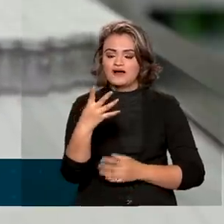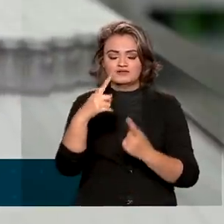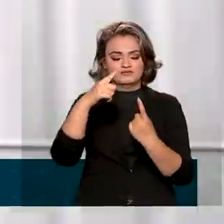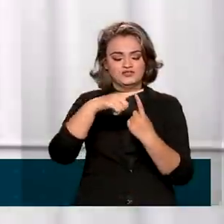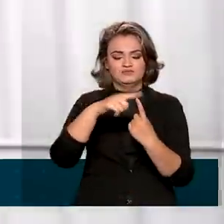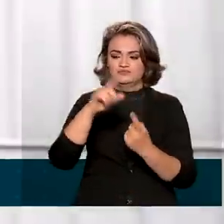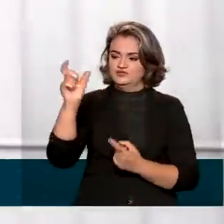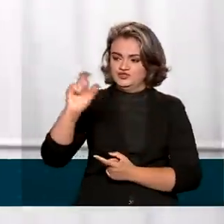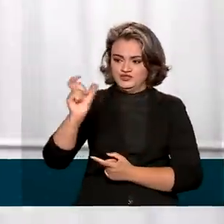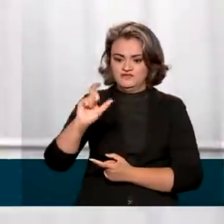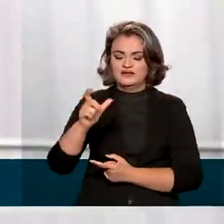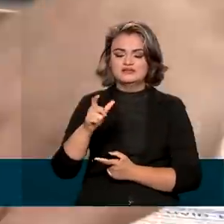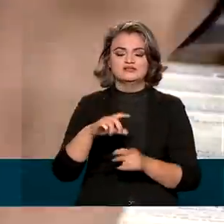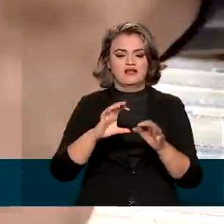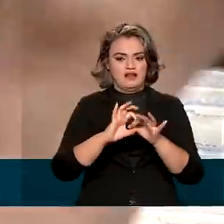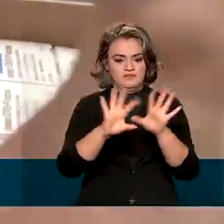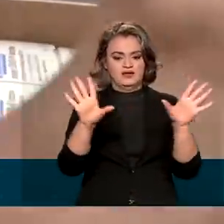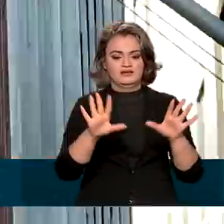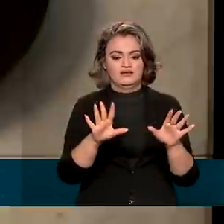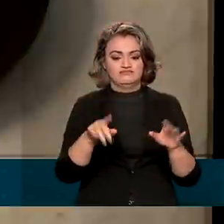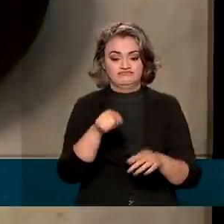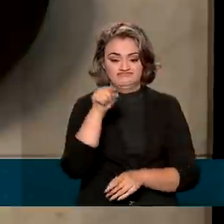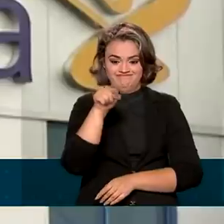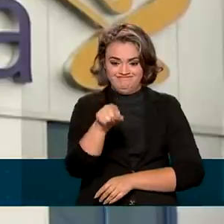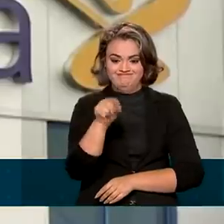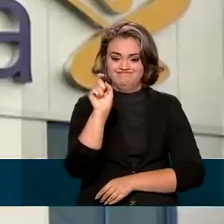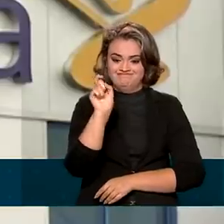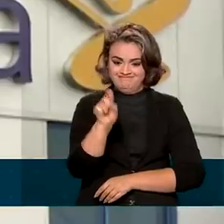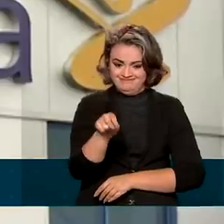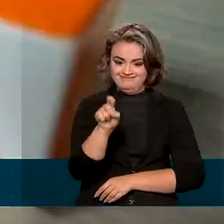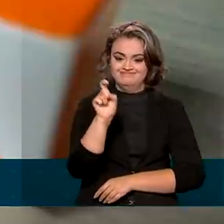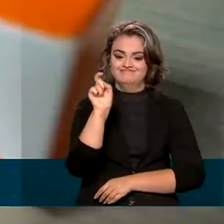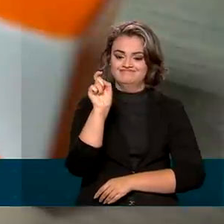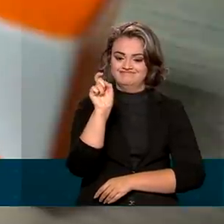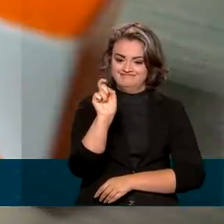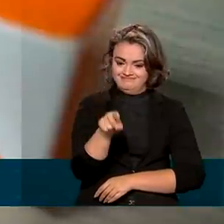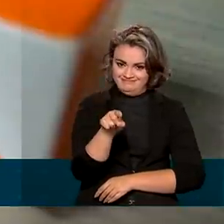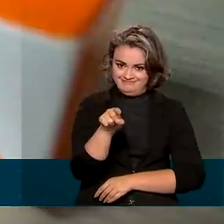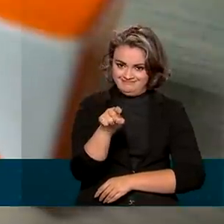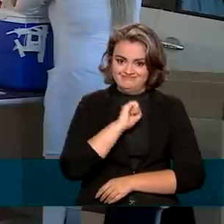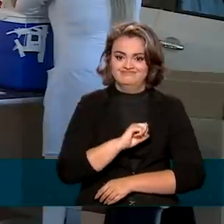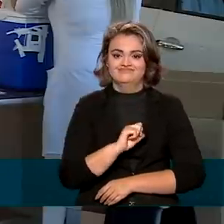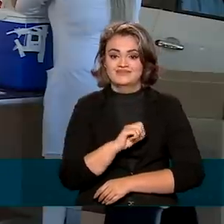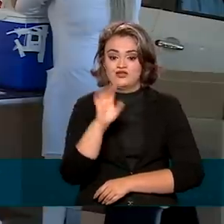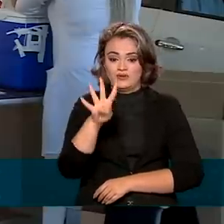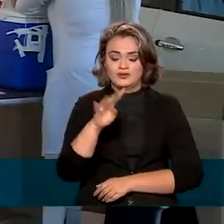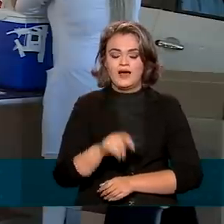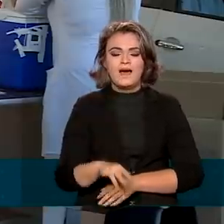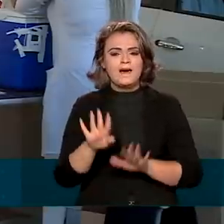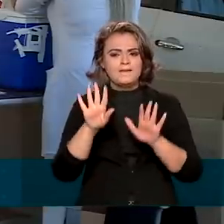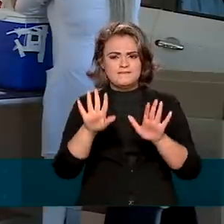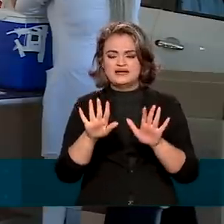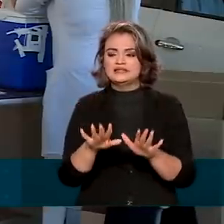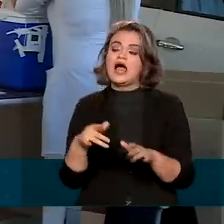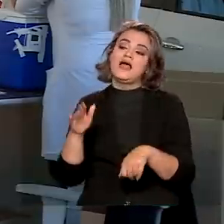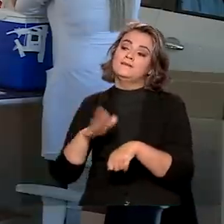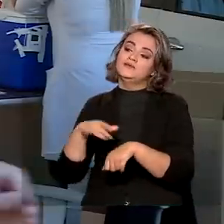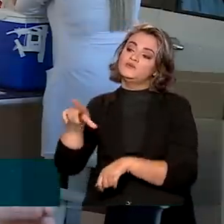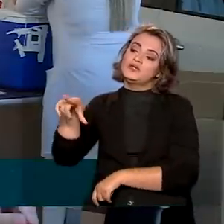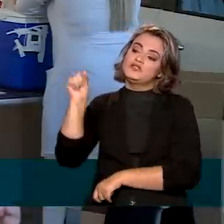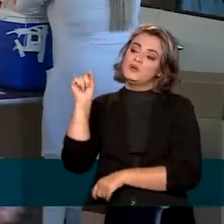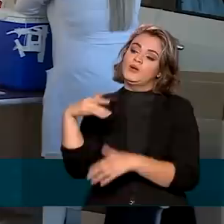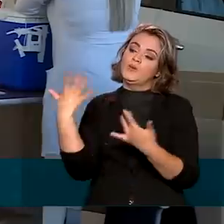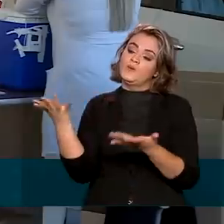vacina estão disponíveis no Brasil. Da Janssen, da Pfizer, da AstraZeneca e a Coronavac. Mas não é por isso que é possível escolher um